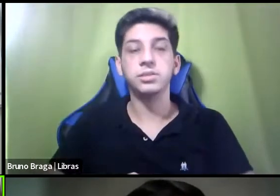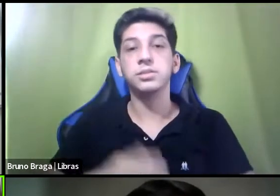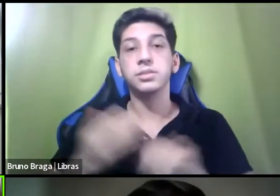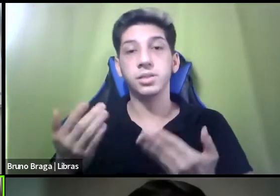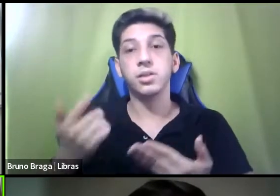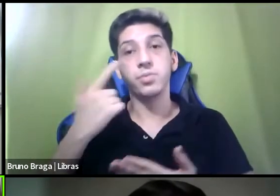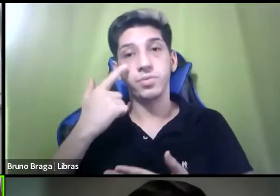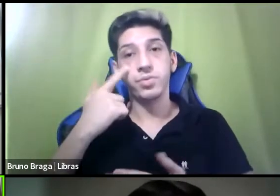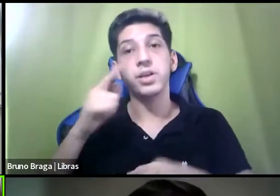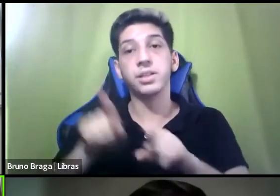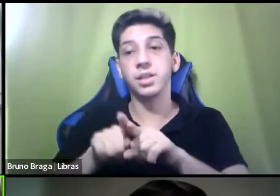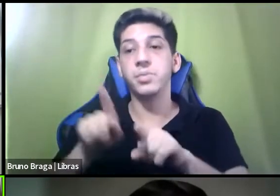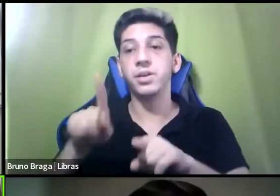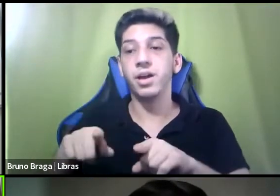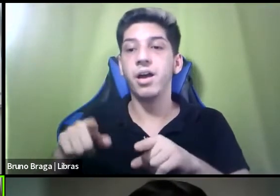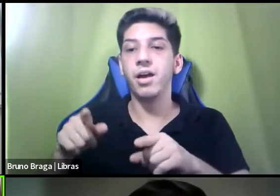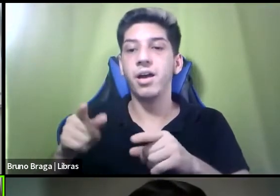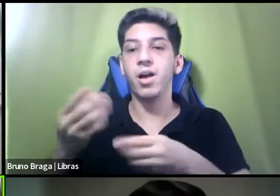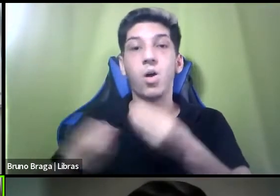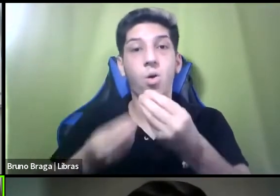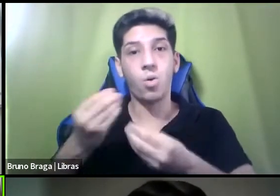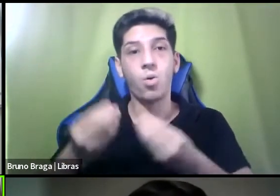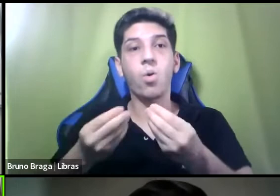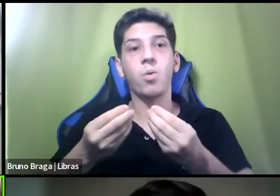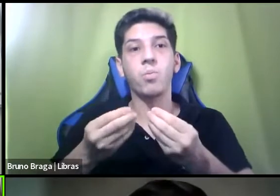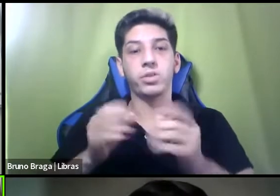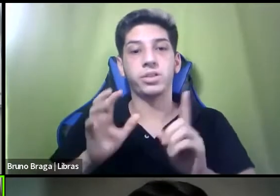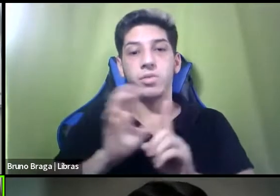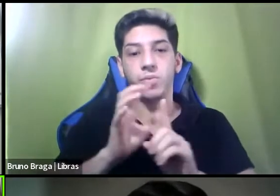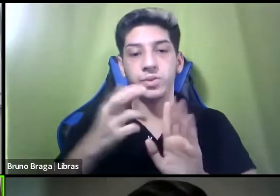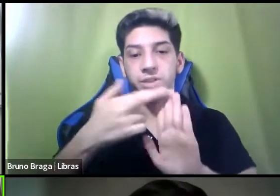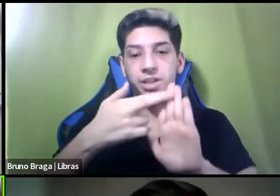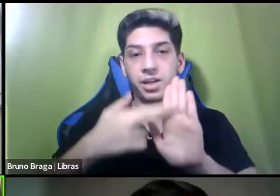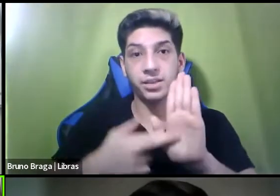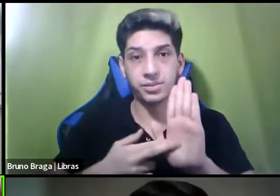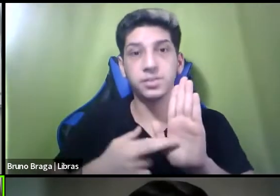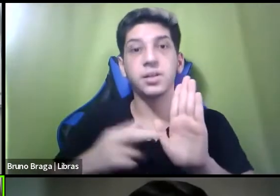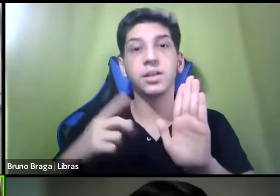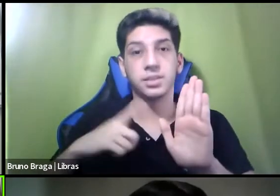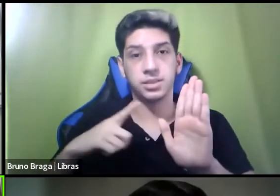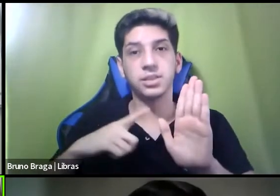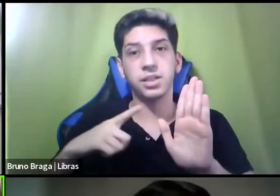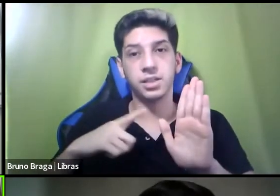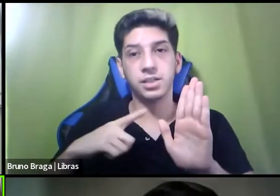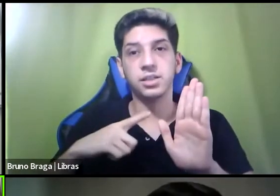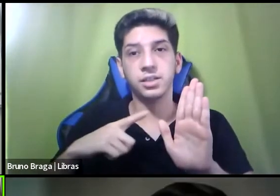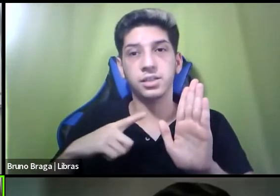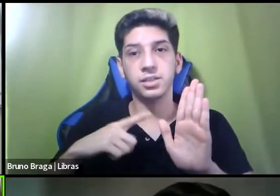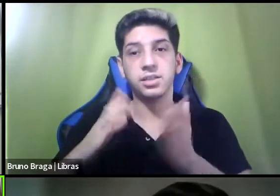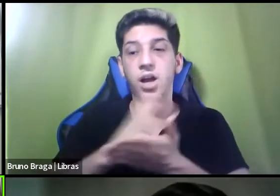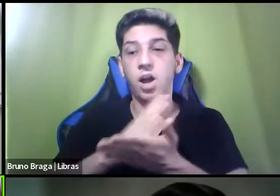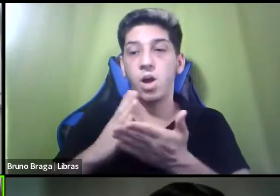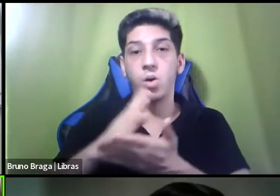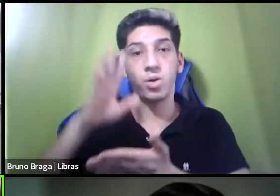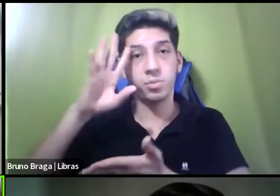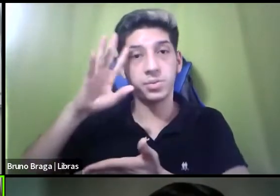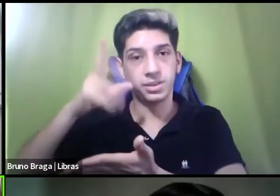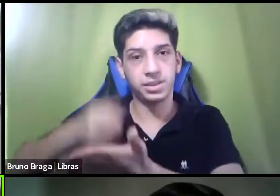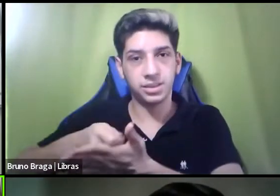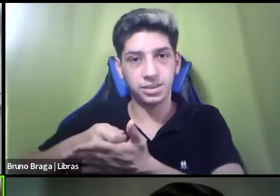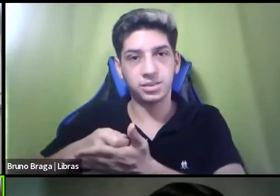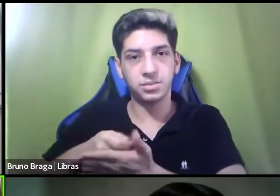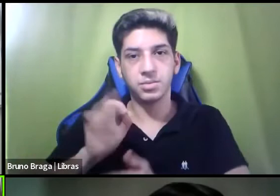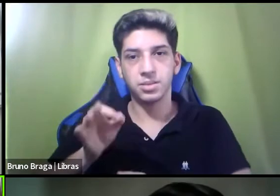impacto e visibilidade da resolução já impactando algumas decisões. então